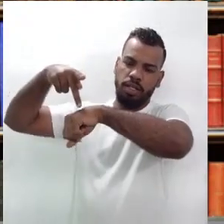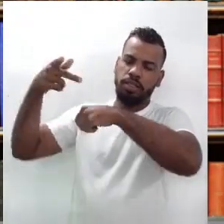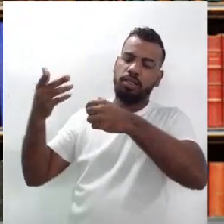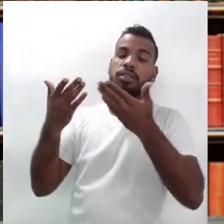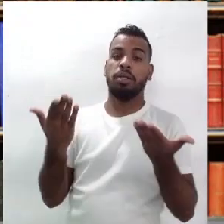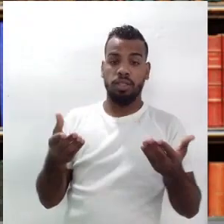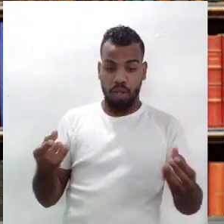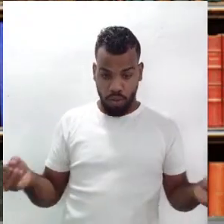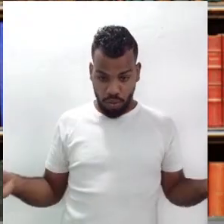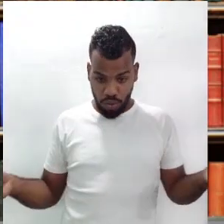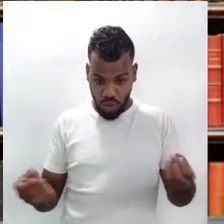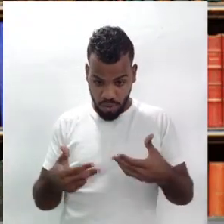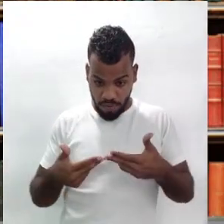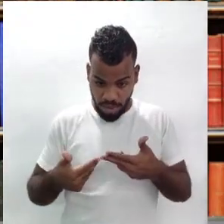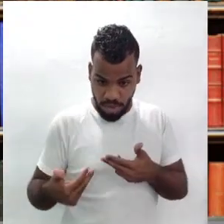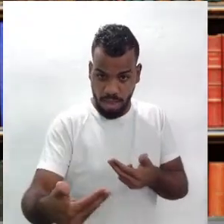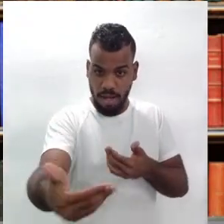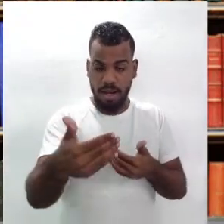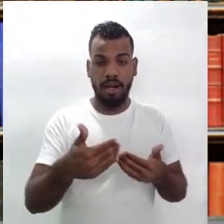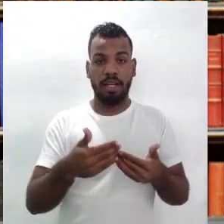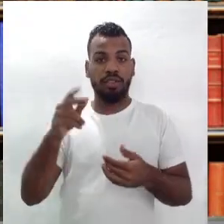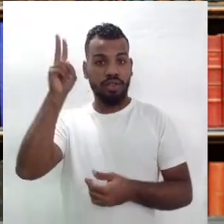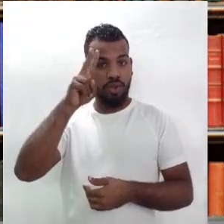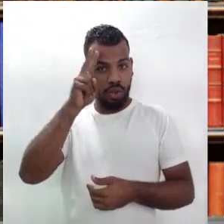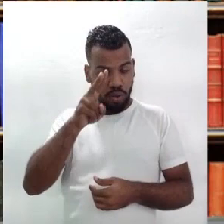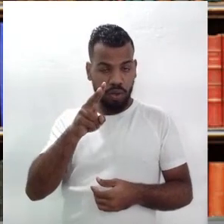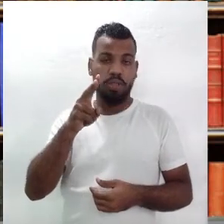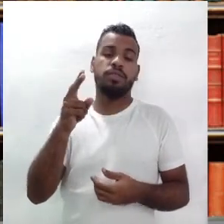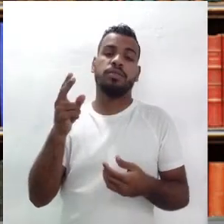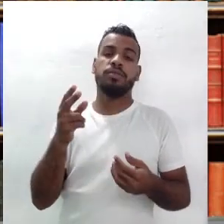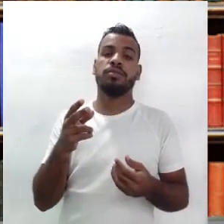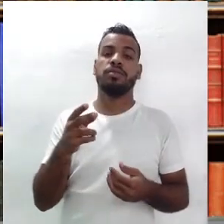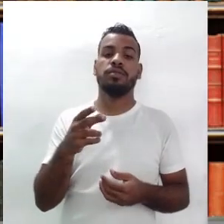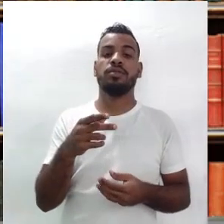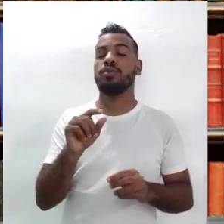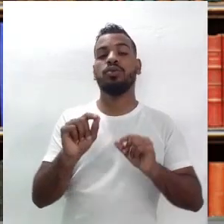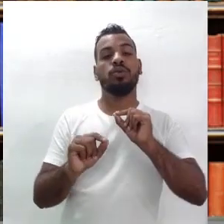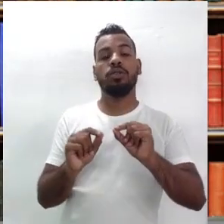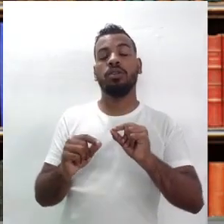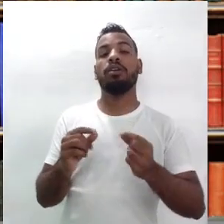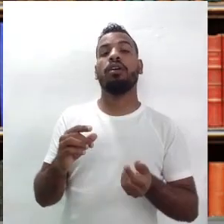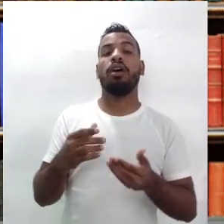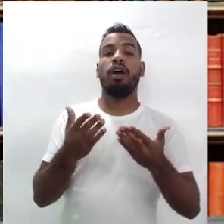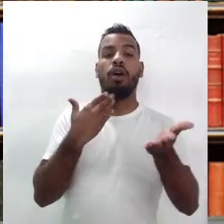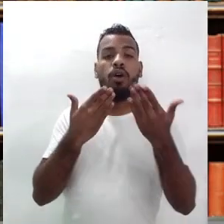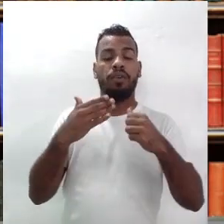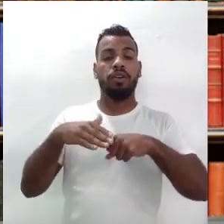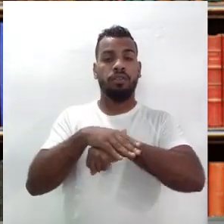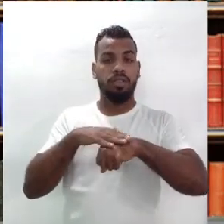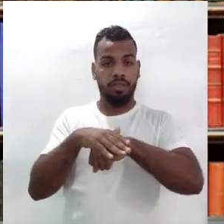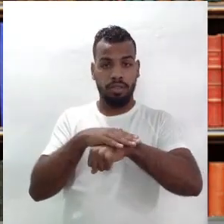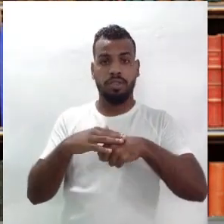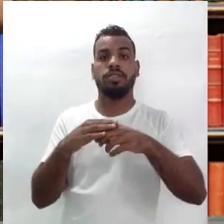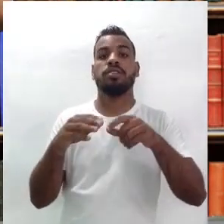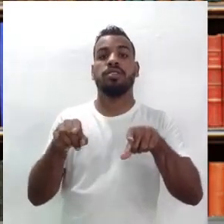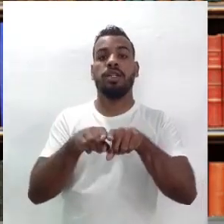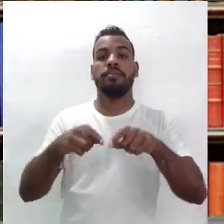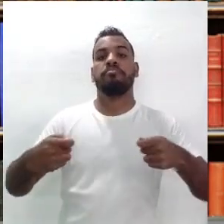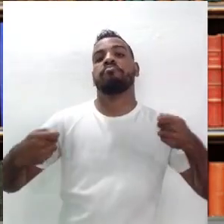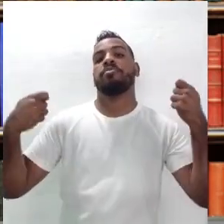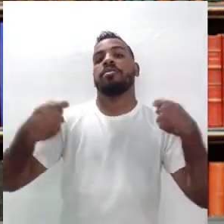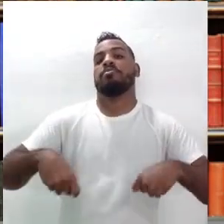uma nova guinada na história de Gilvão Samirco é justamente as conversas que ele teve com Ariano Suassuna, que ele